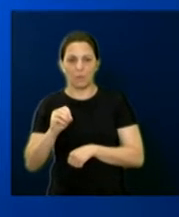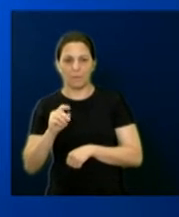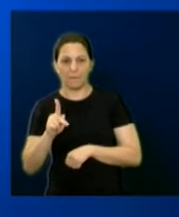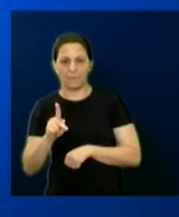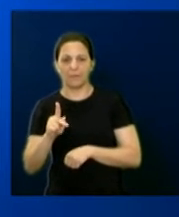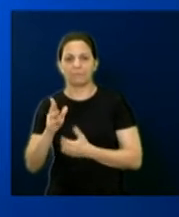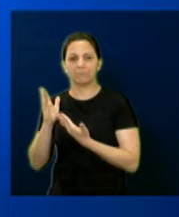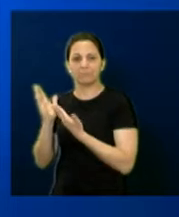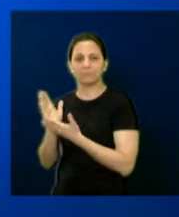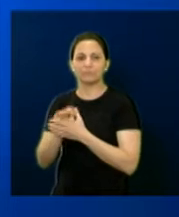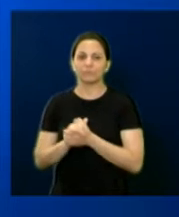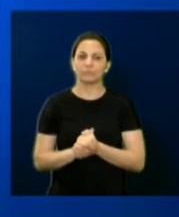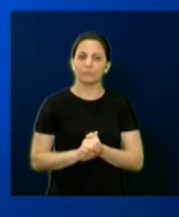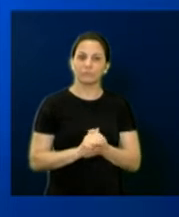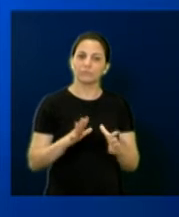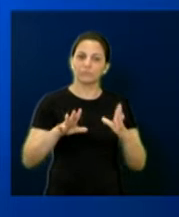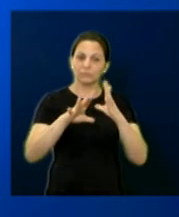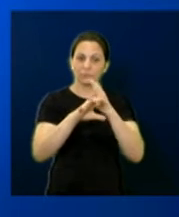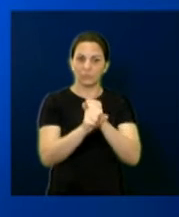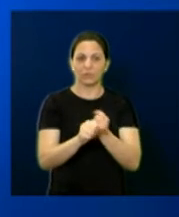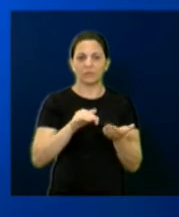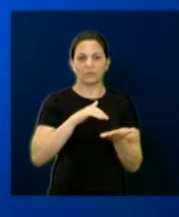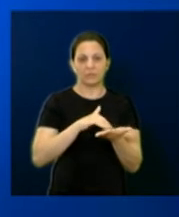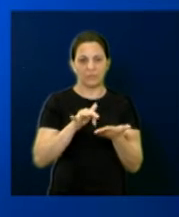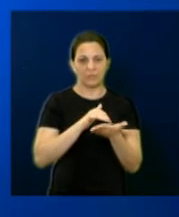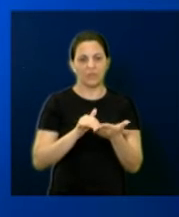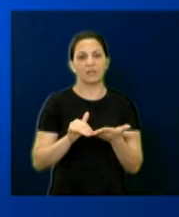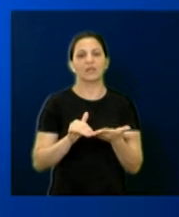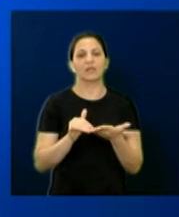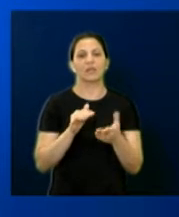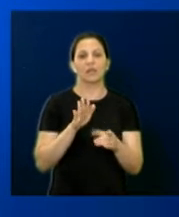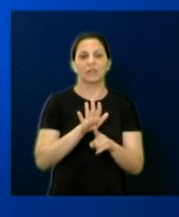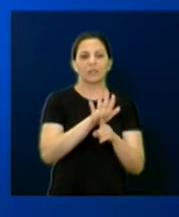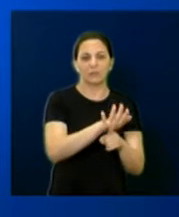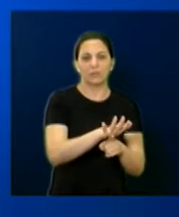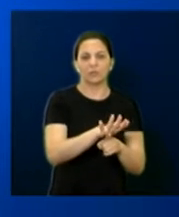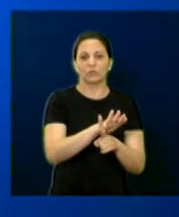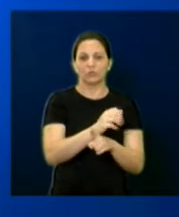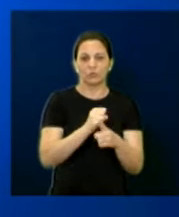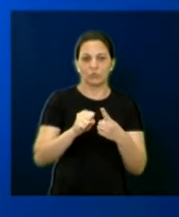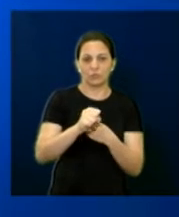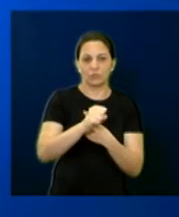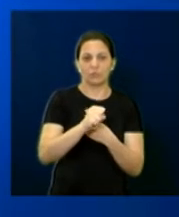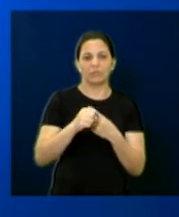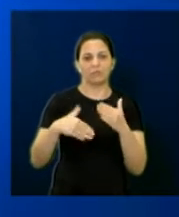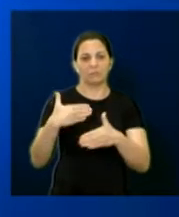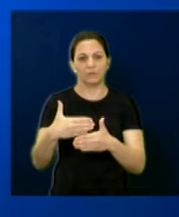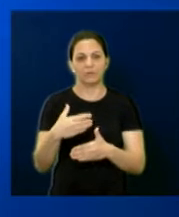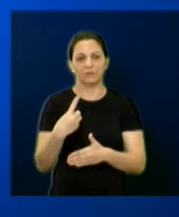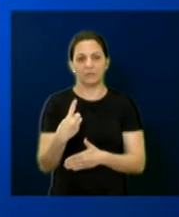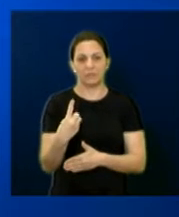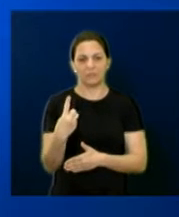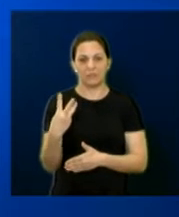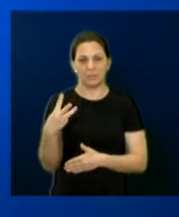mil. Total da Secretaria de Assistência para o Orçamento, 13 milhões e 387 mil.